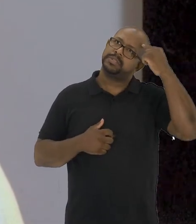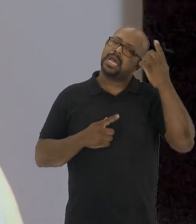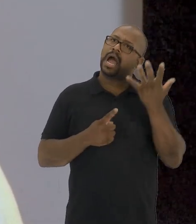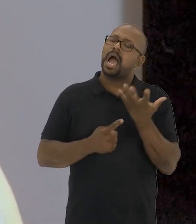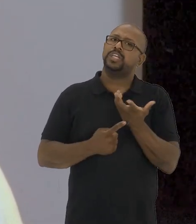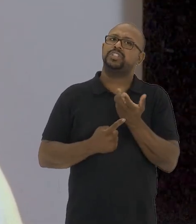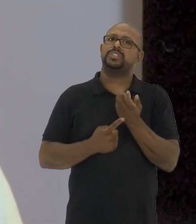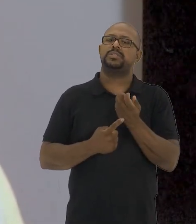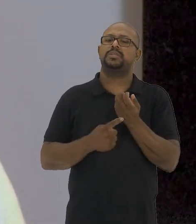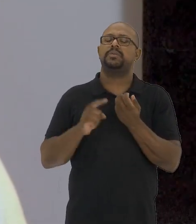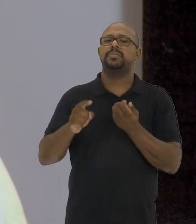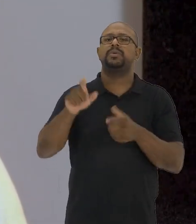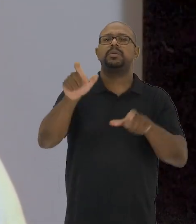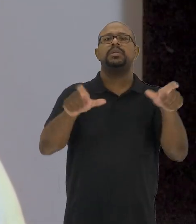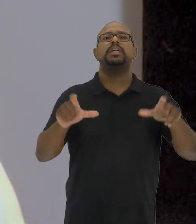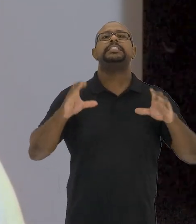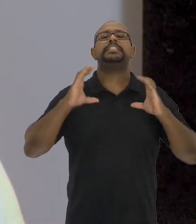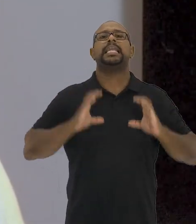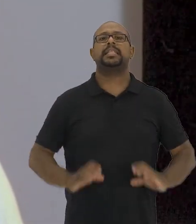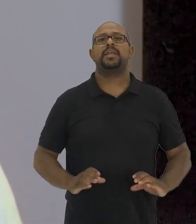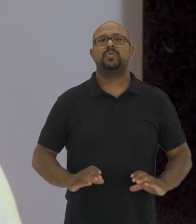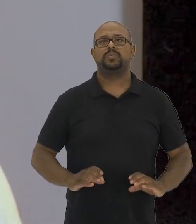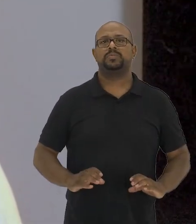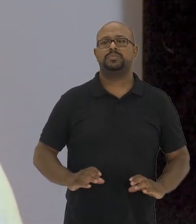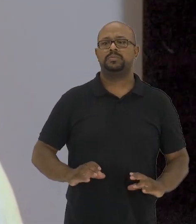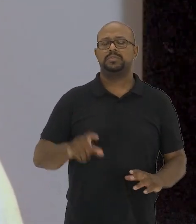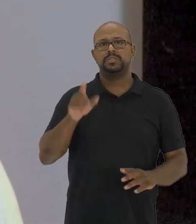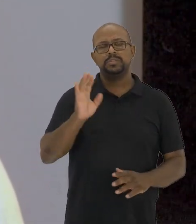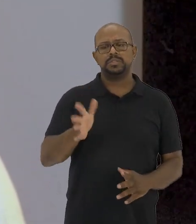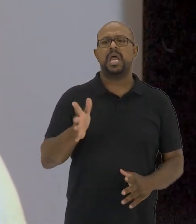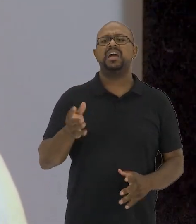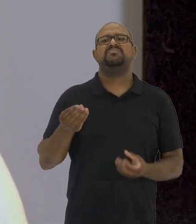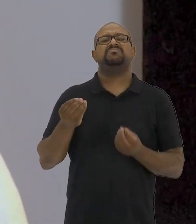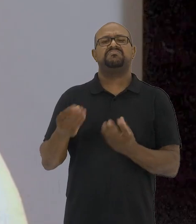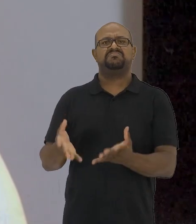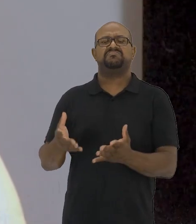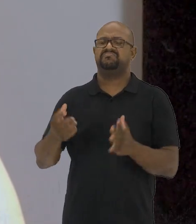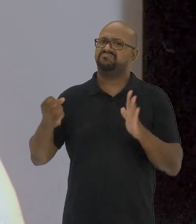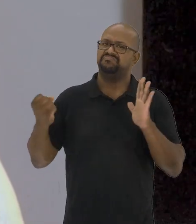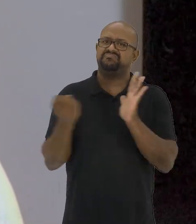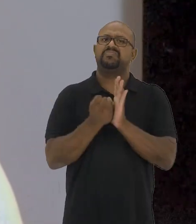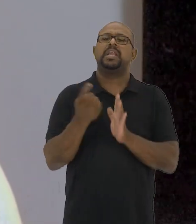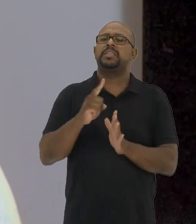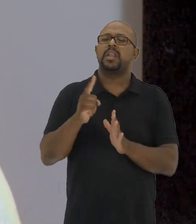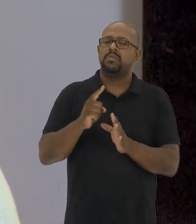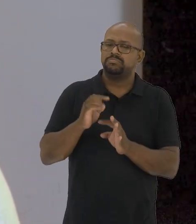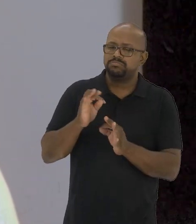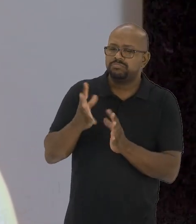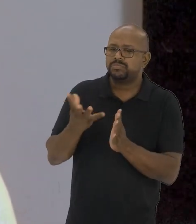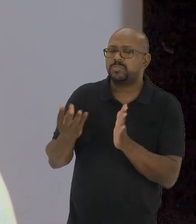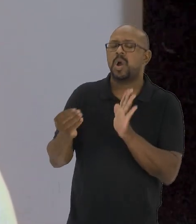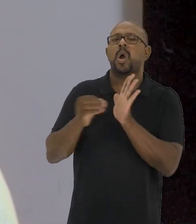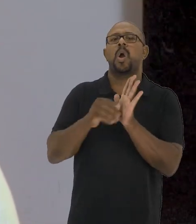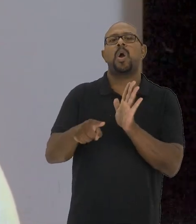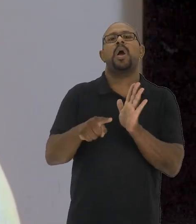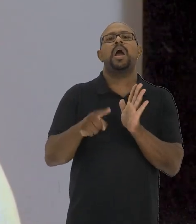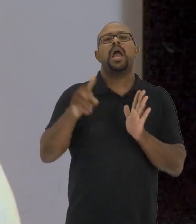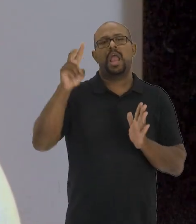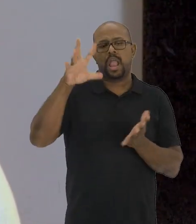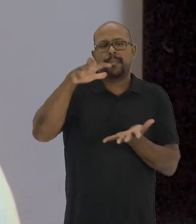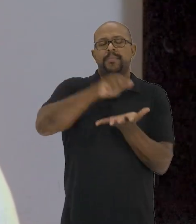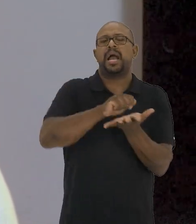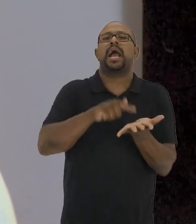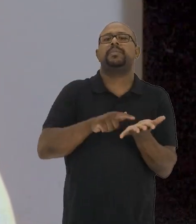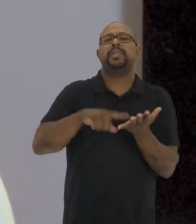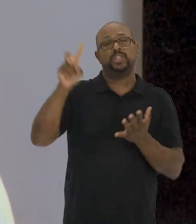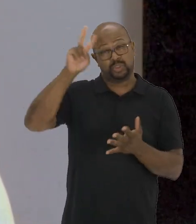deficiência, pensamos a arte produzida por cidadãos, cidadãs que deixaram um legado não retratado